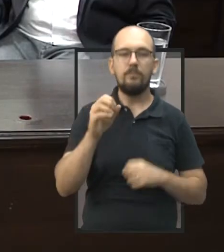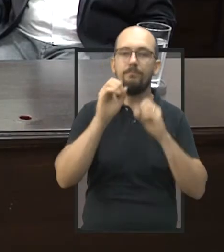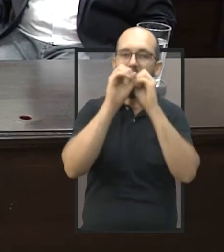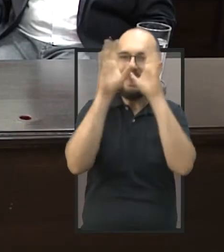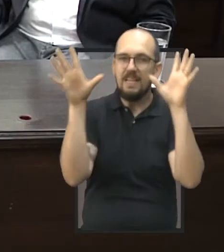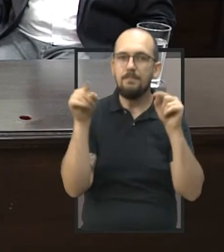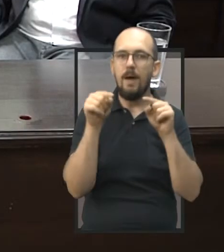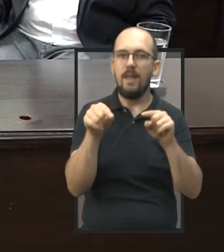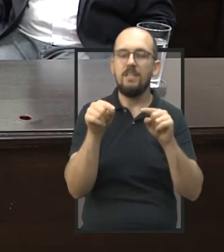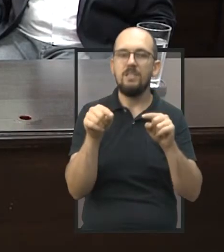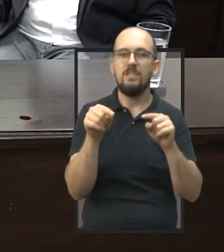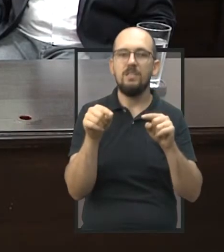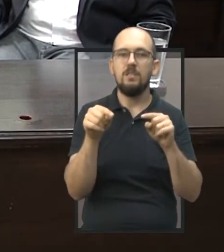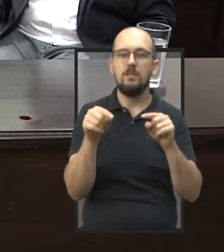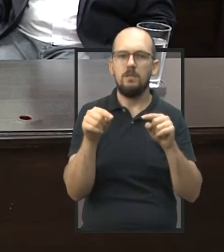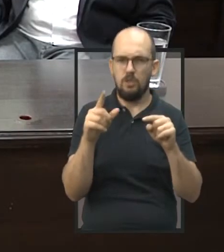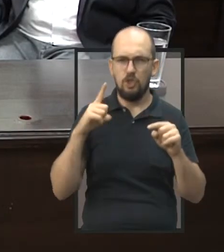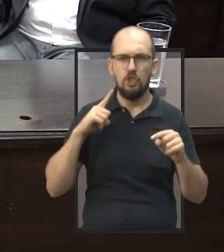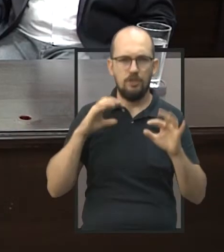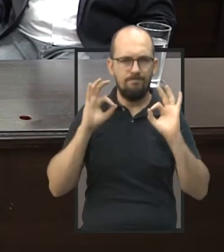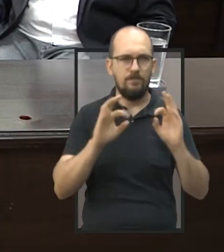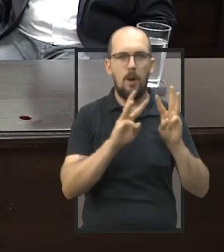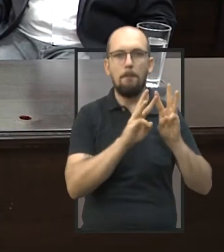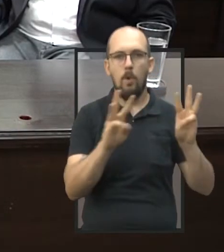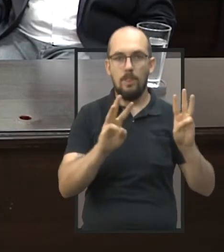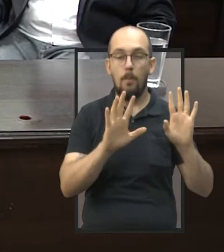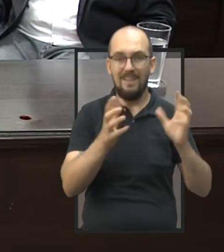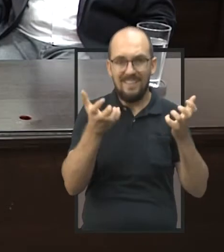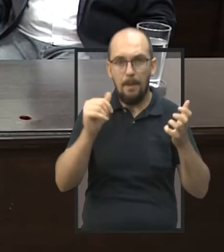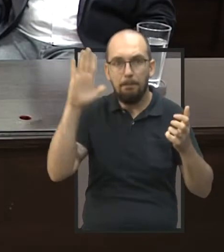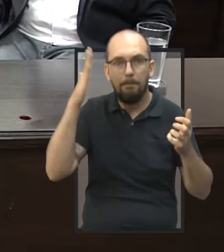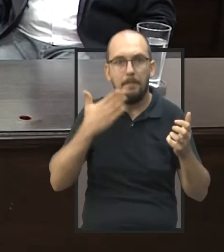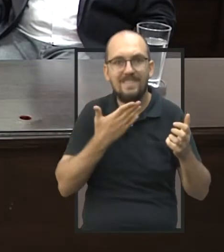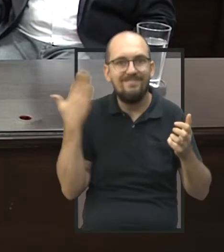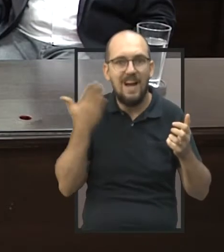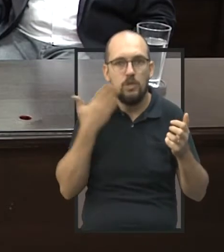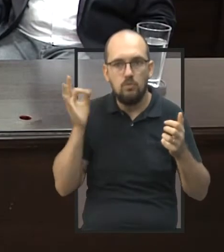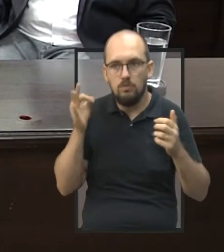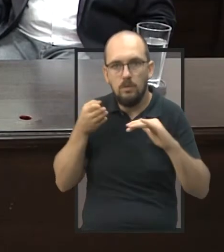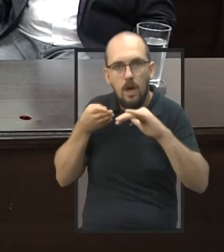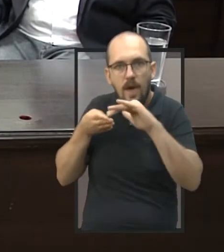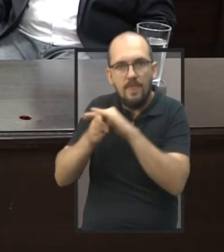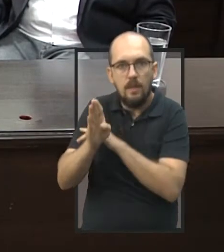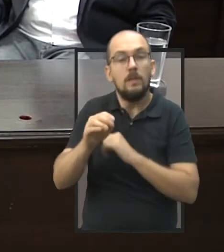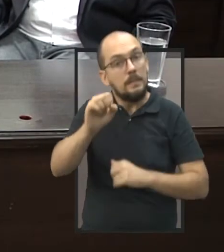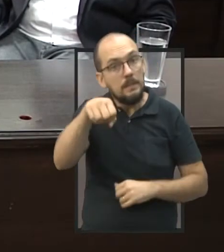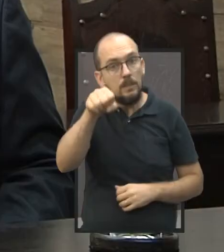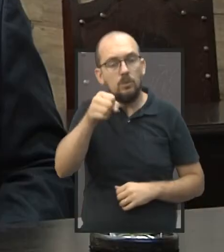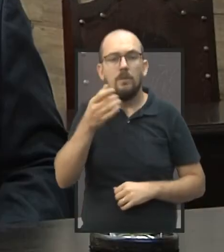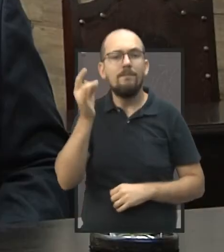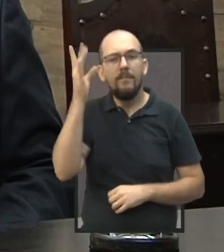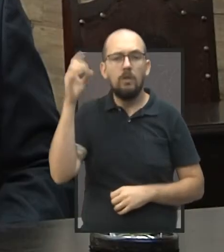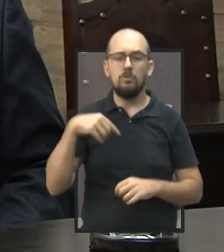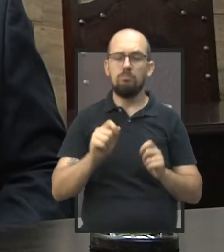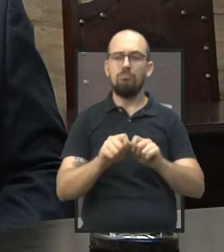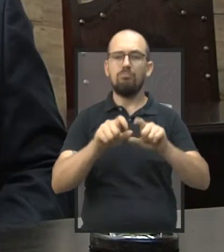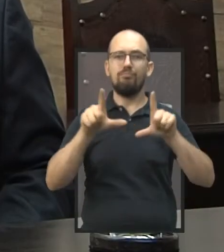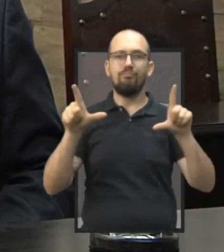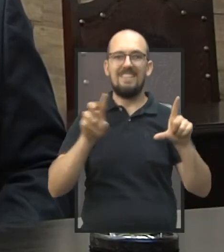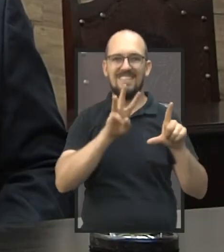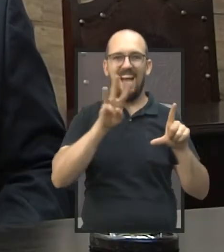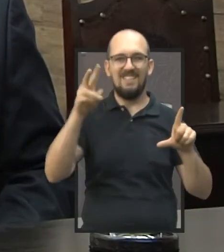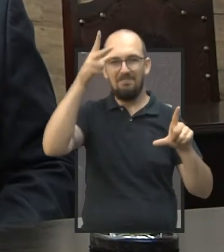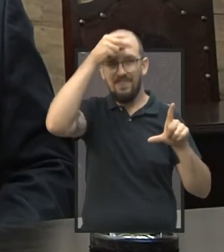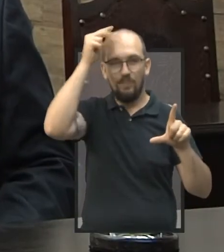a transparência, ela existe já essa ferramenta, você quer uma facilidade maior para que a população acesse. Isso, um acesso fácil, chega lá, abre o site da